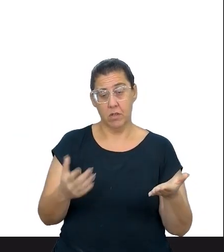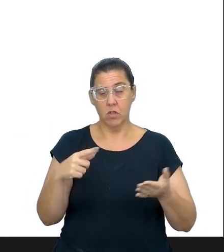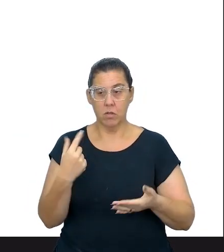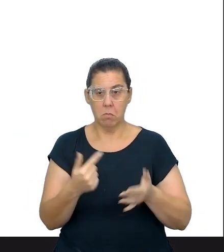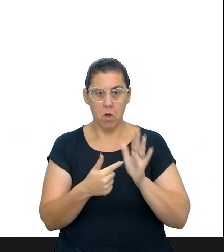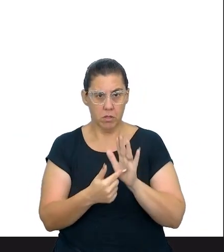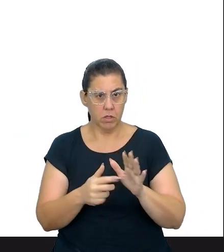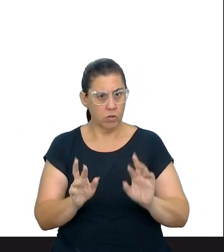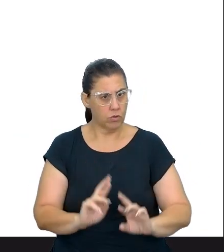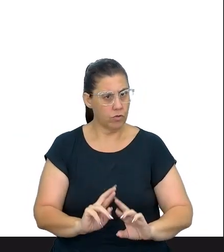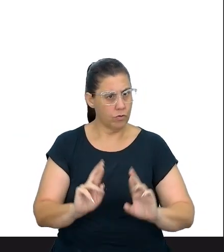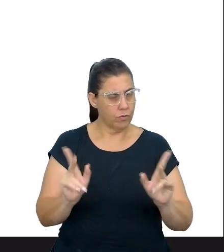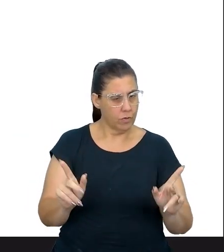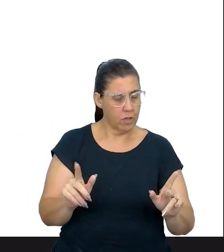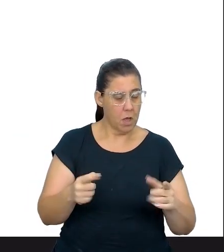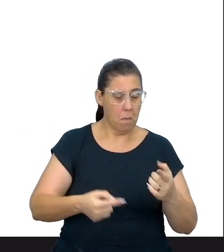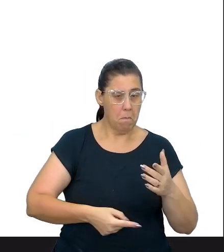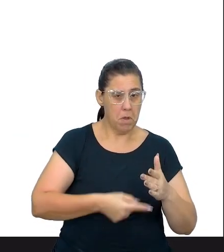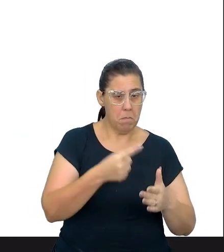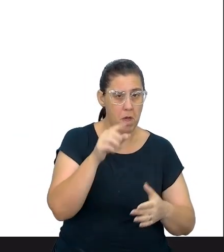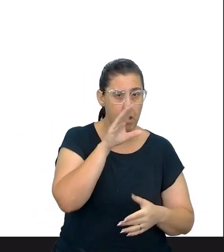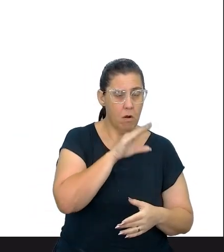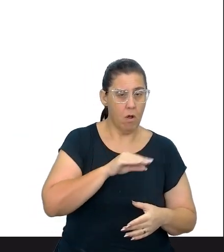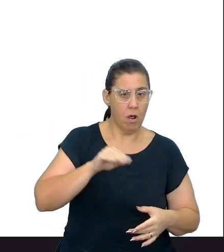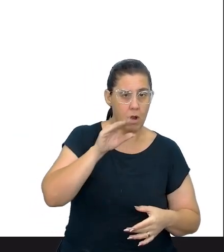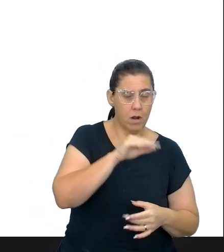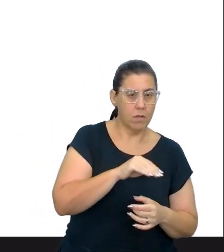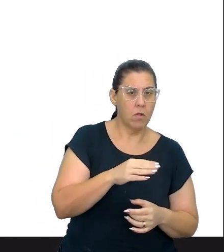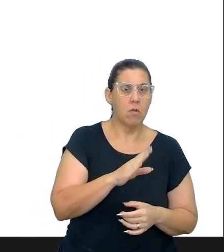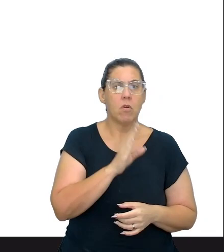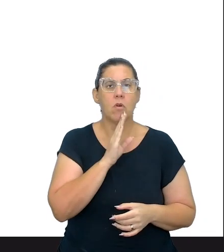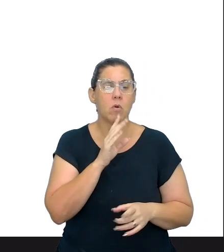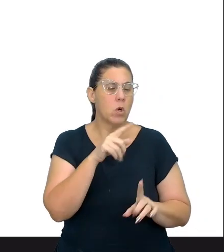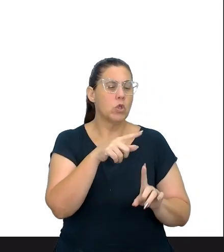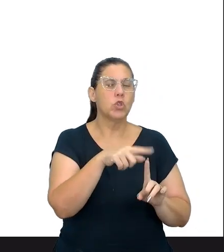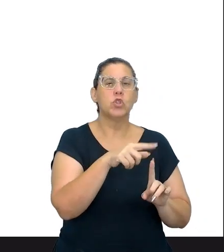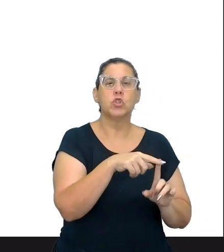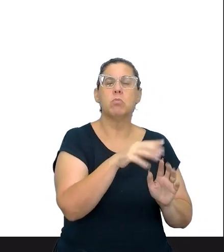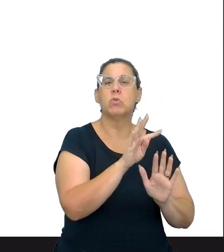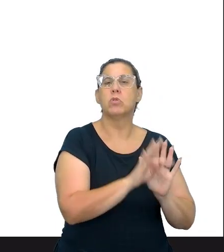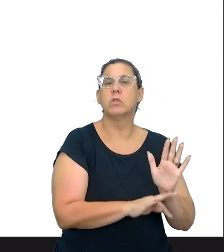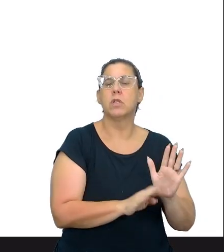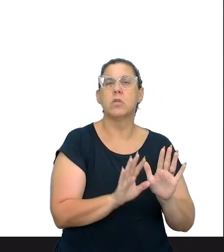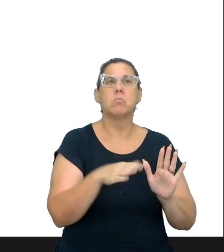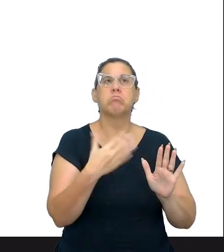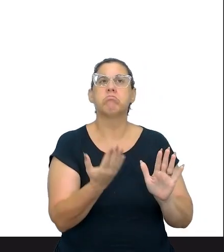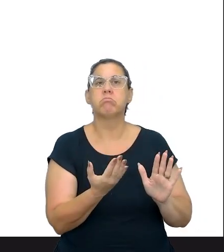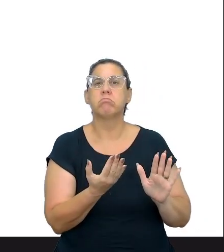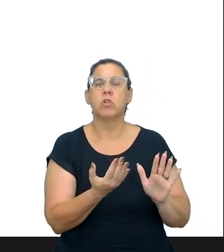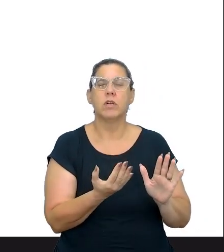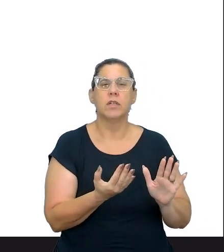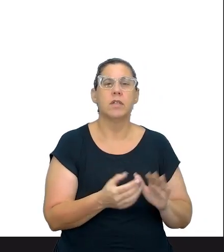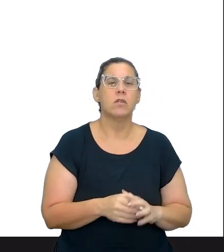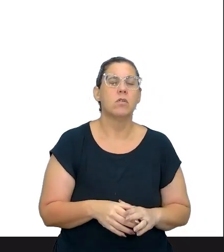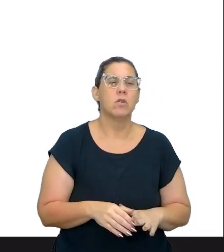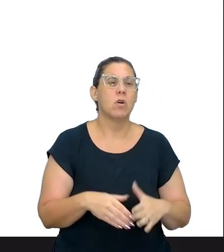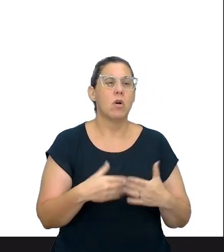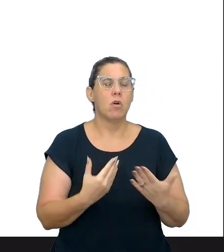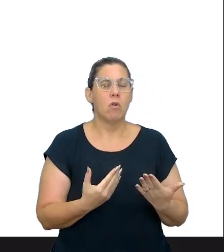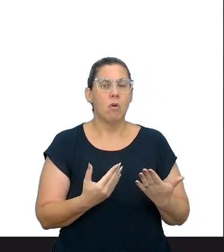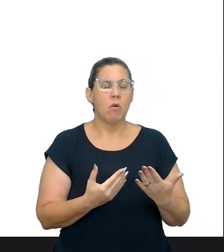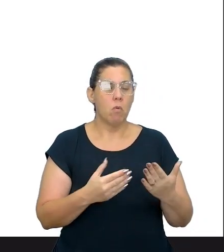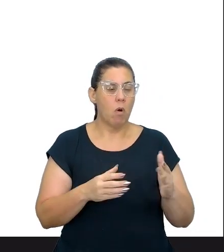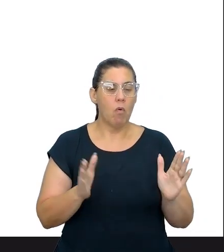contrário, gente trabalha primeiro essa oralidade, vamos conhecer esse tipo de texto, qual é personalidade desse texto, qual é o público